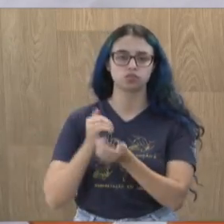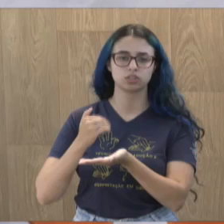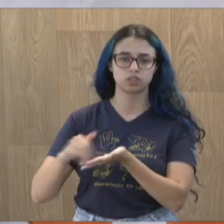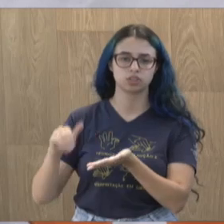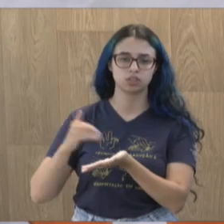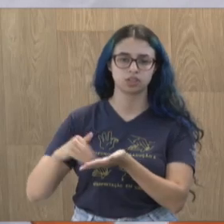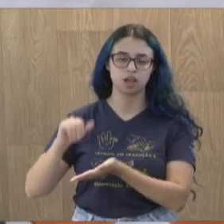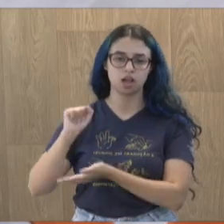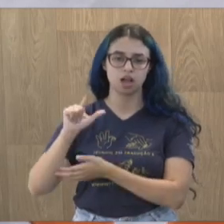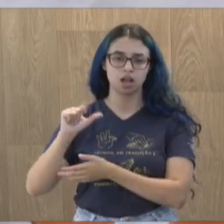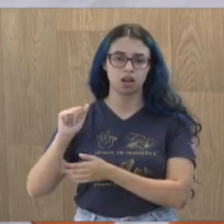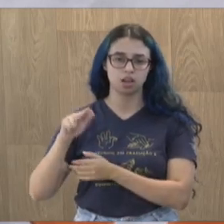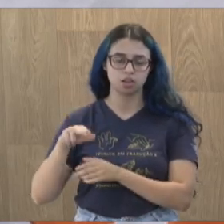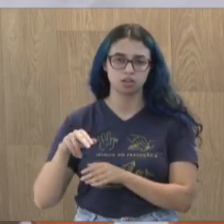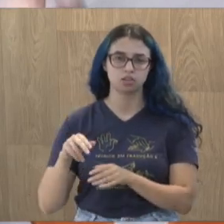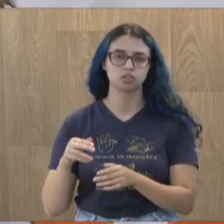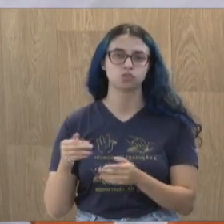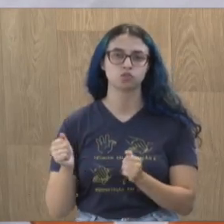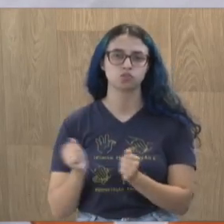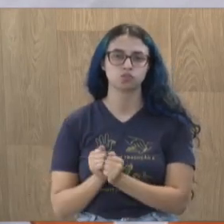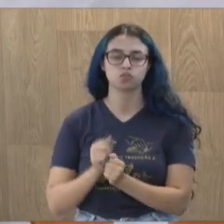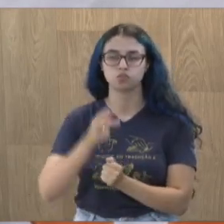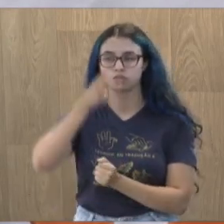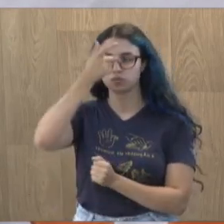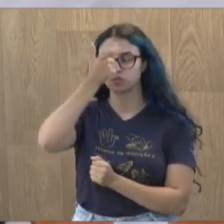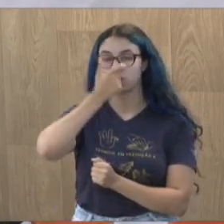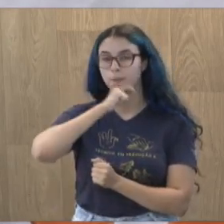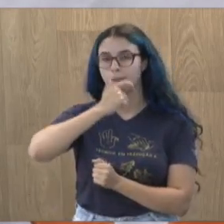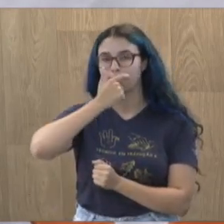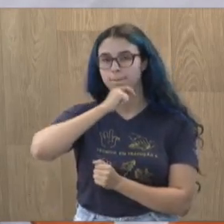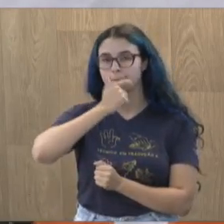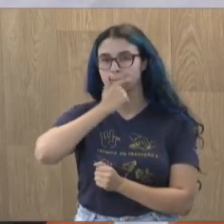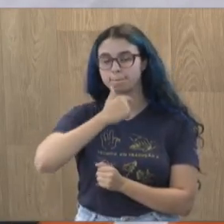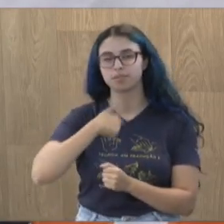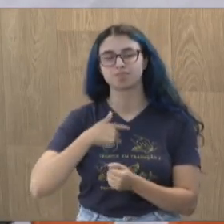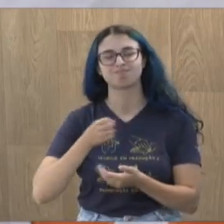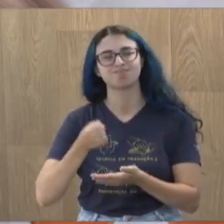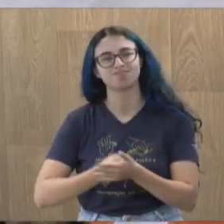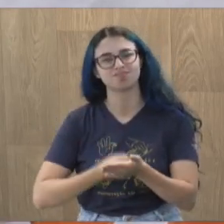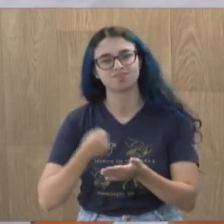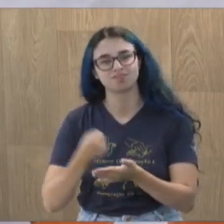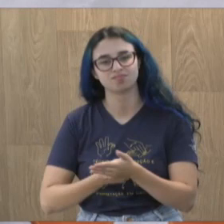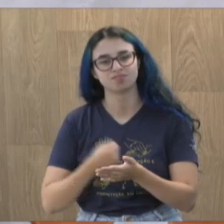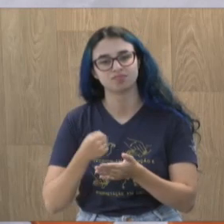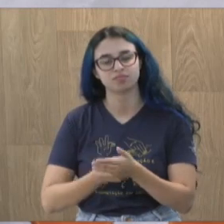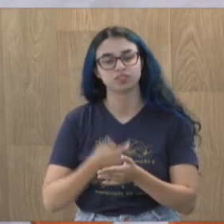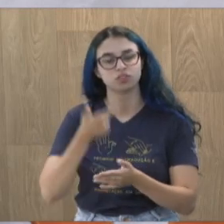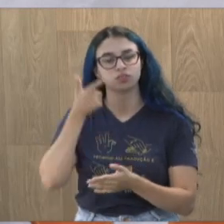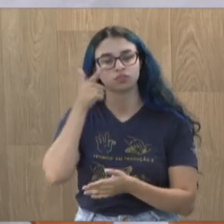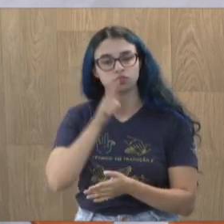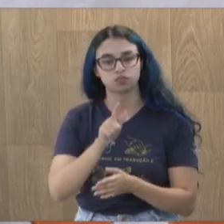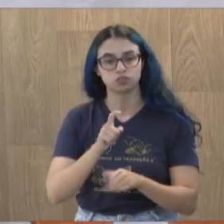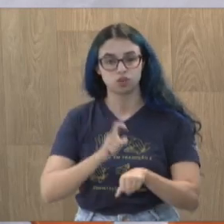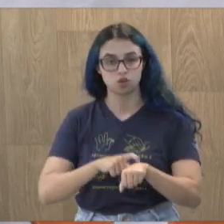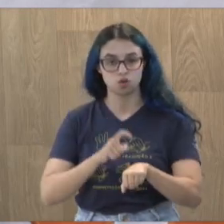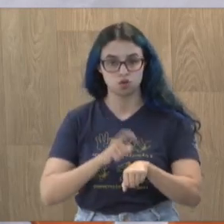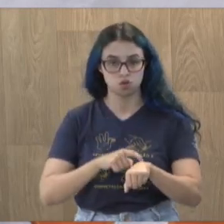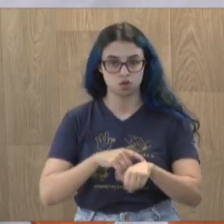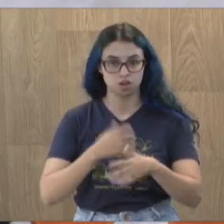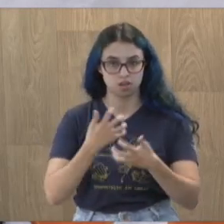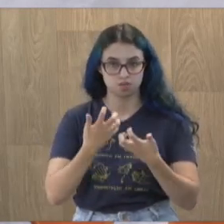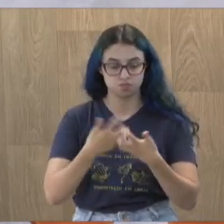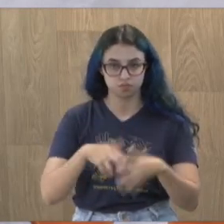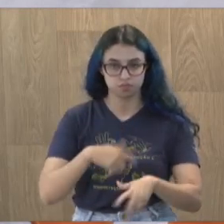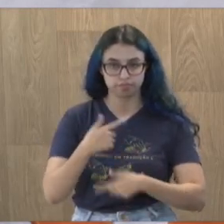e também com o nosso prefeito, a qual esse vereador vem lutando para que pudesse estender o horário de atendimento até as 22 horas.